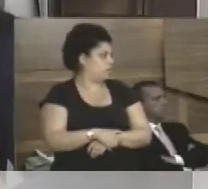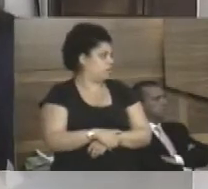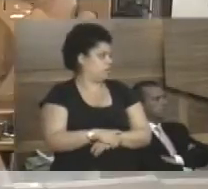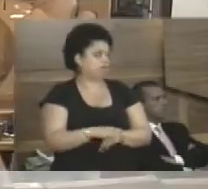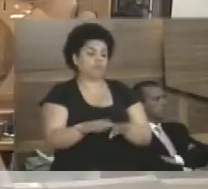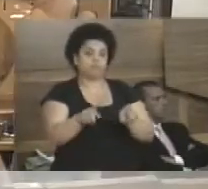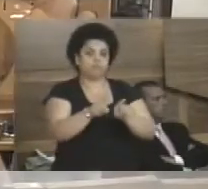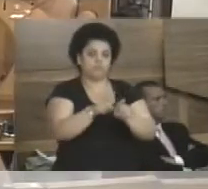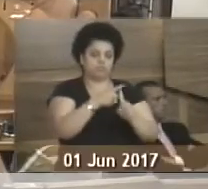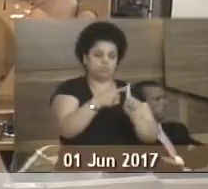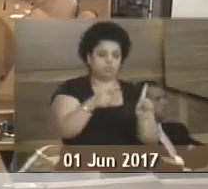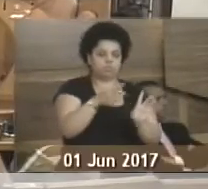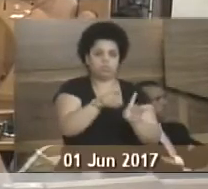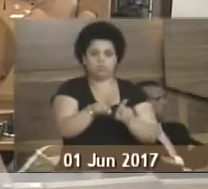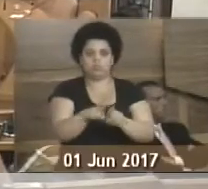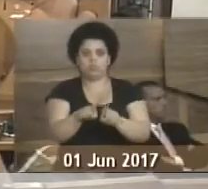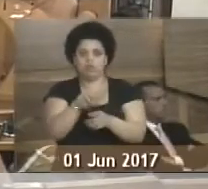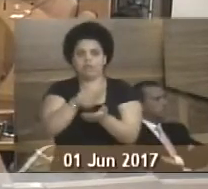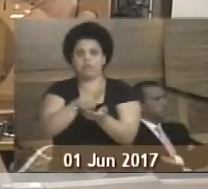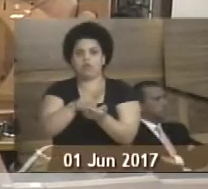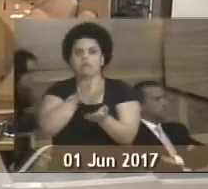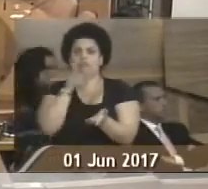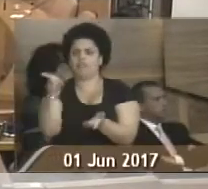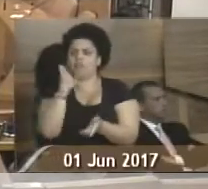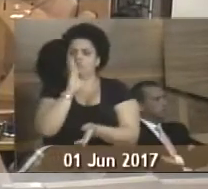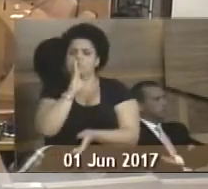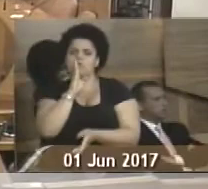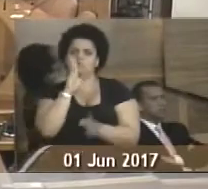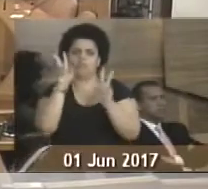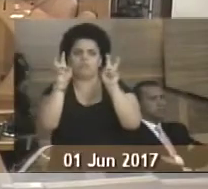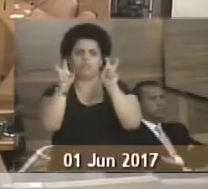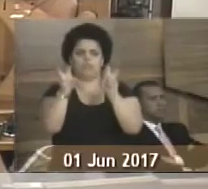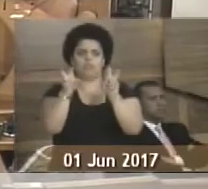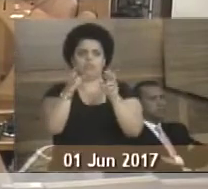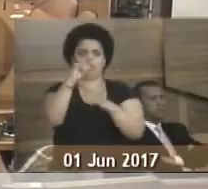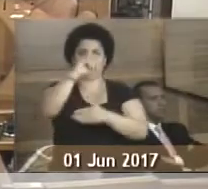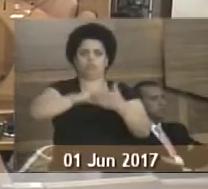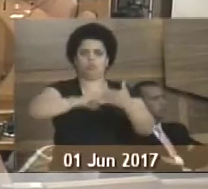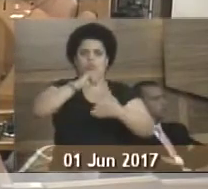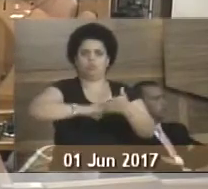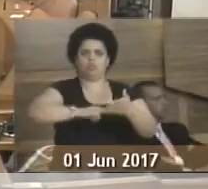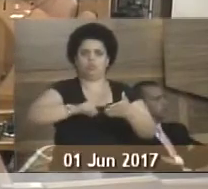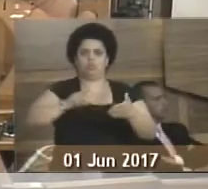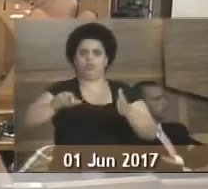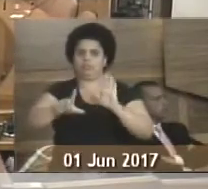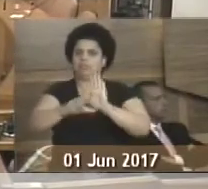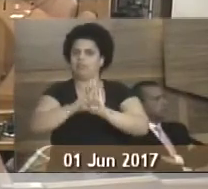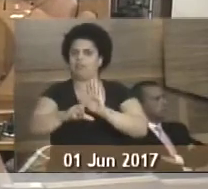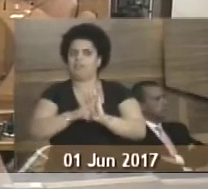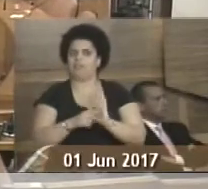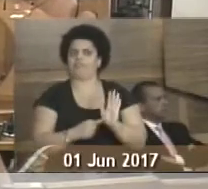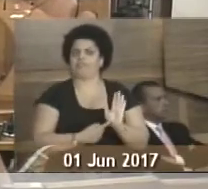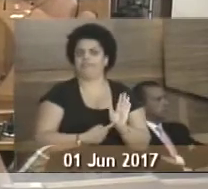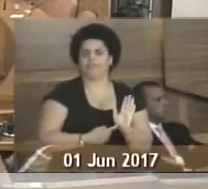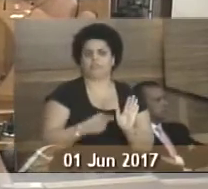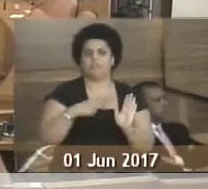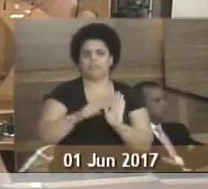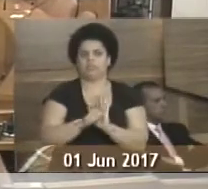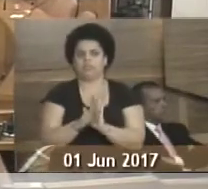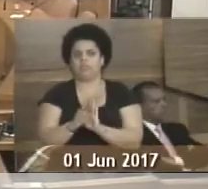E também não é só a falta do conhecimento da matéria, é a falta do conhecimento da lei orgânica, porque no artigo